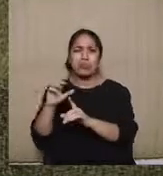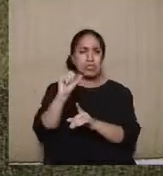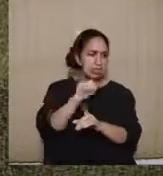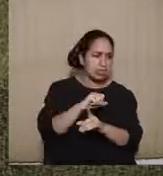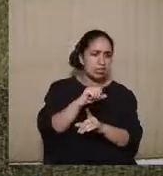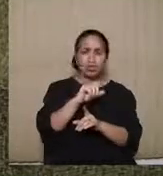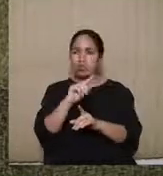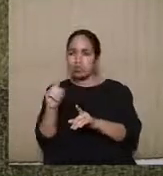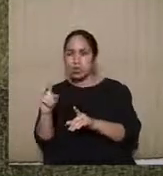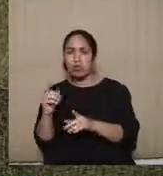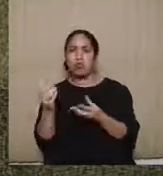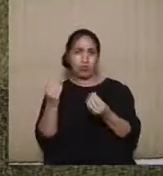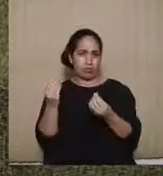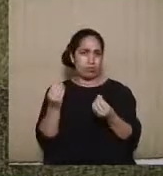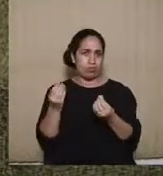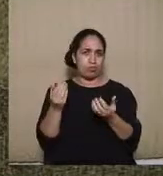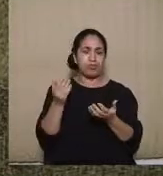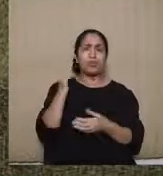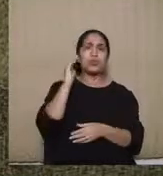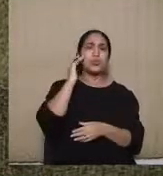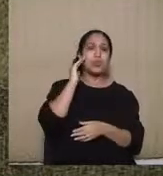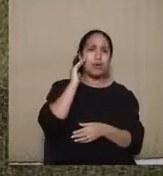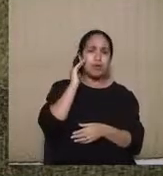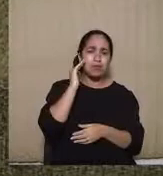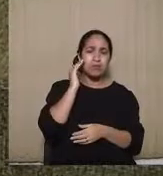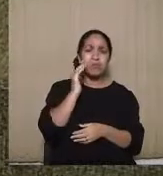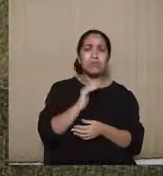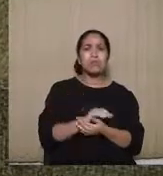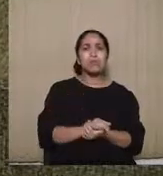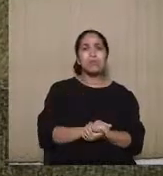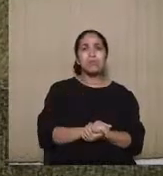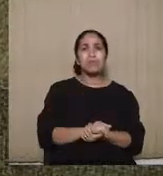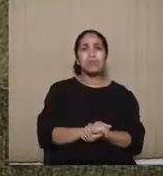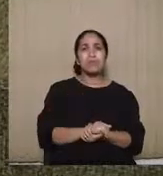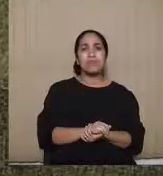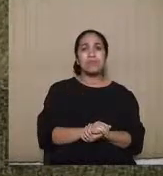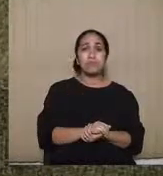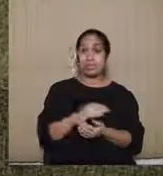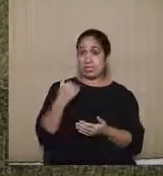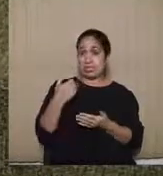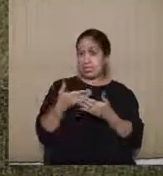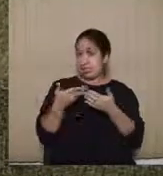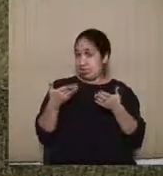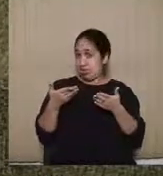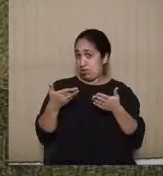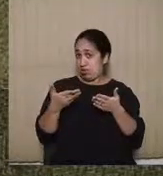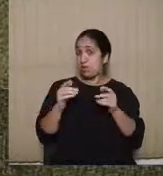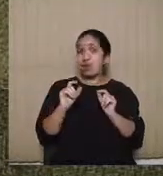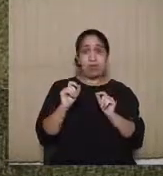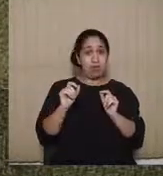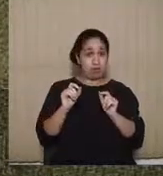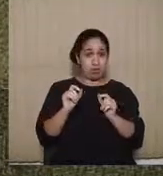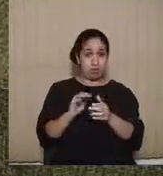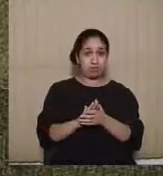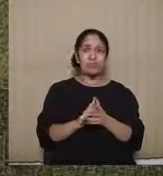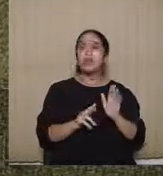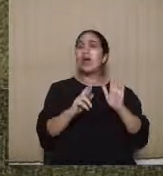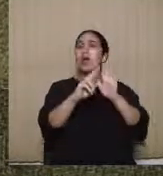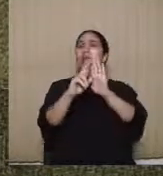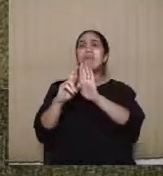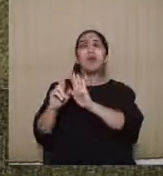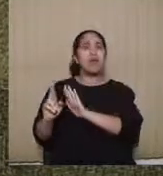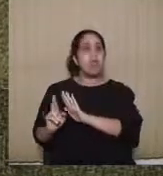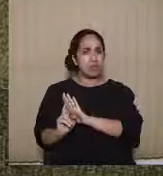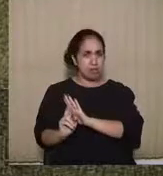resultado. E o entendimento até então adotado era que, nas representações